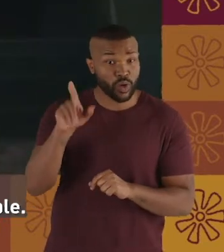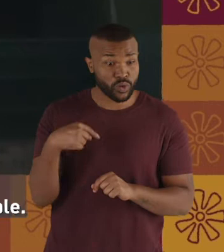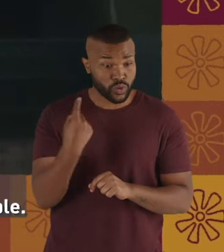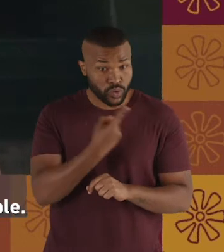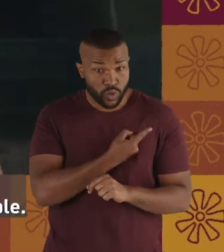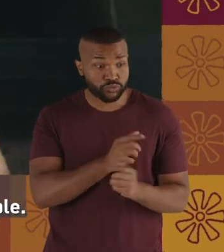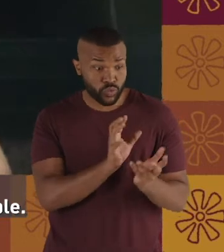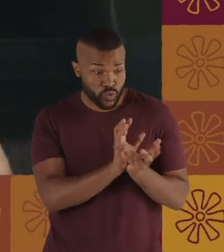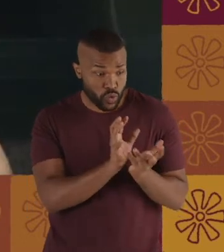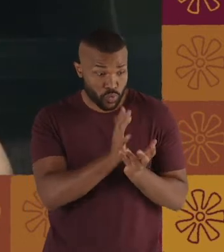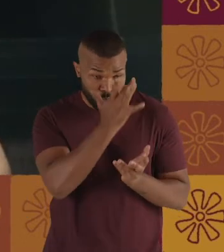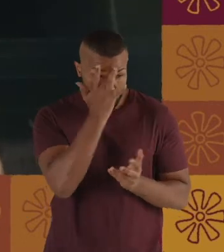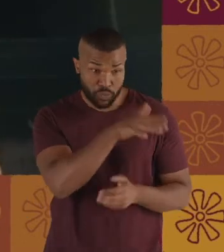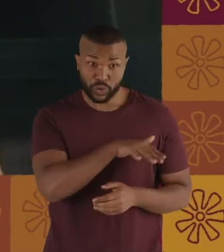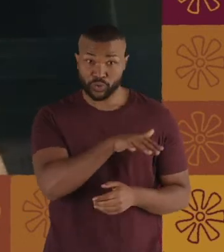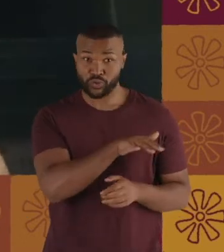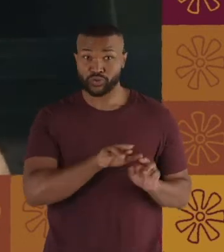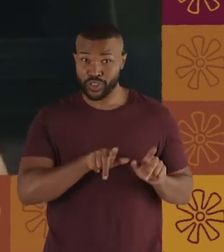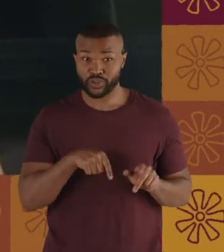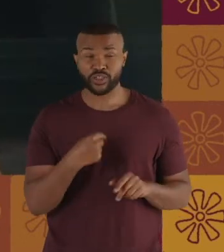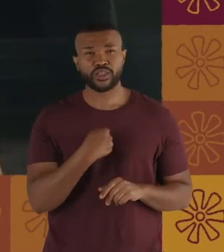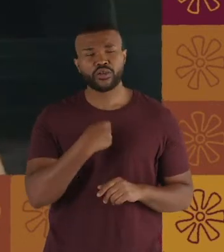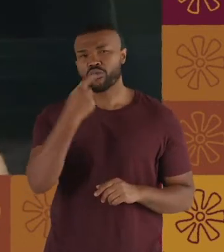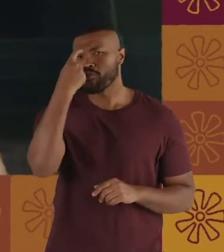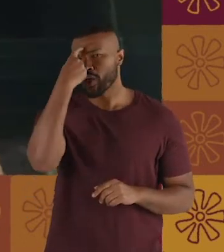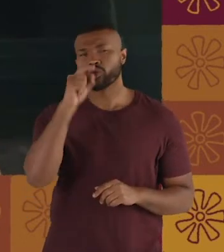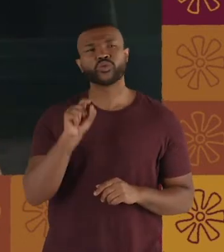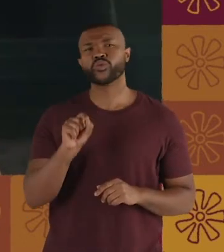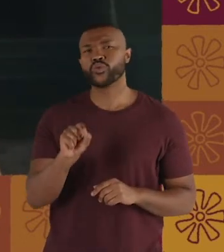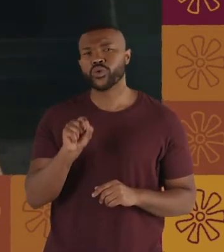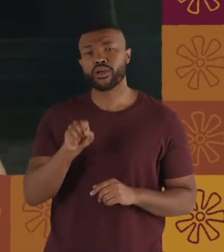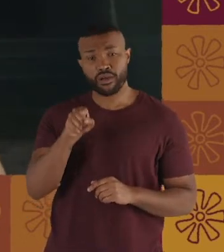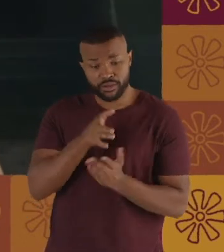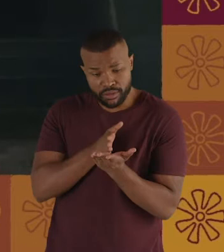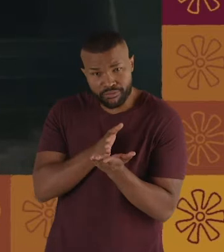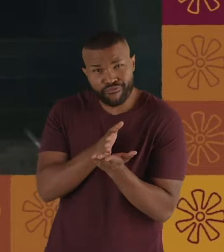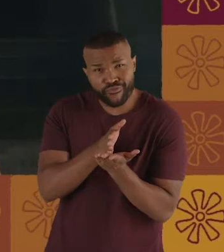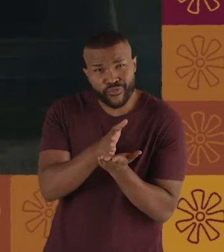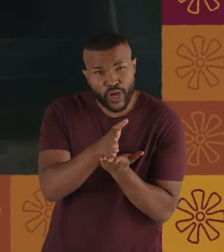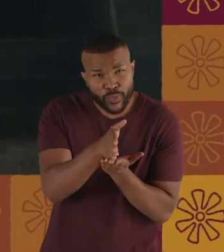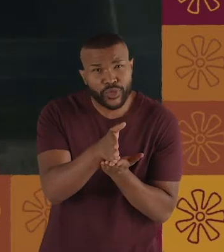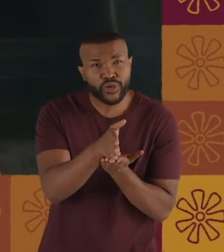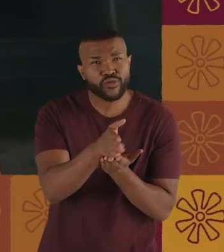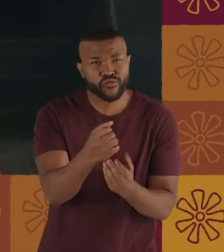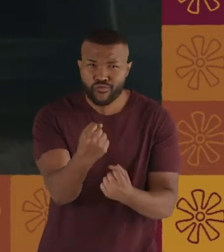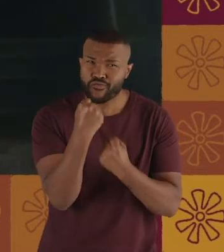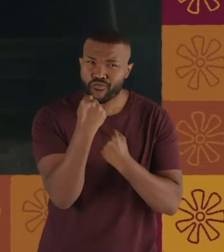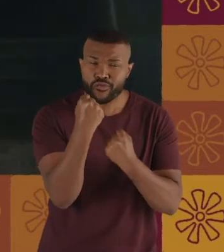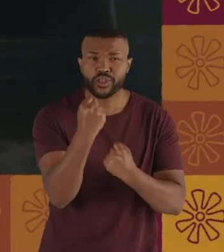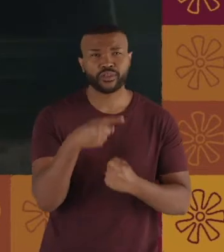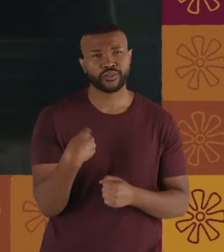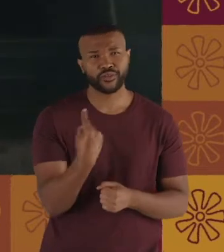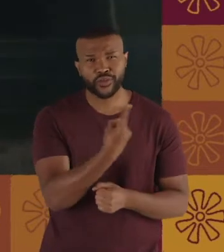somos um outro grupo de pessoas. E aí eu penso que essa diretriz, ela fortalece a